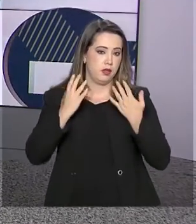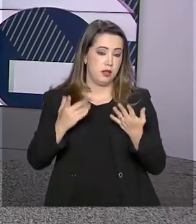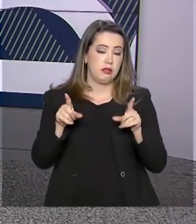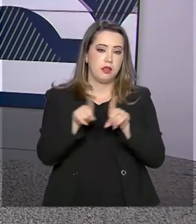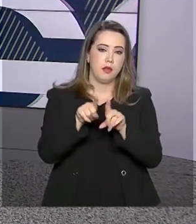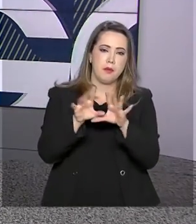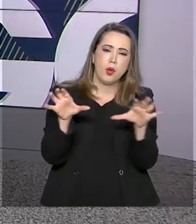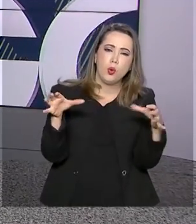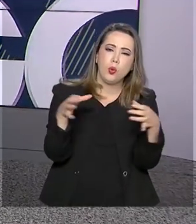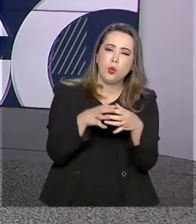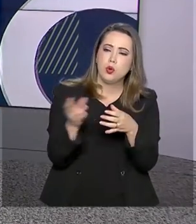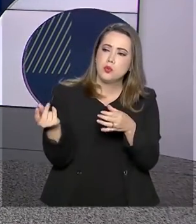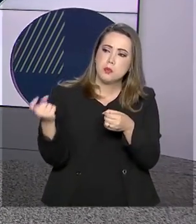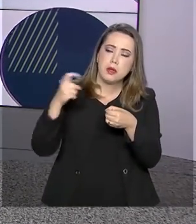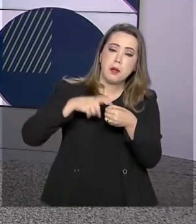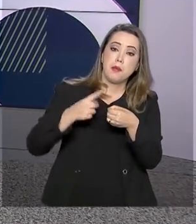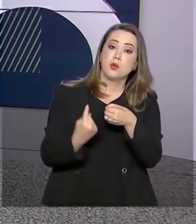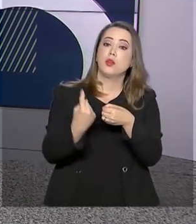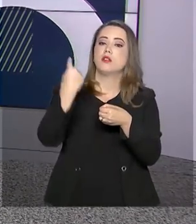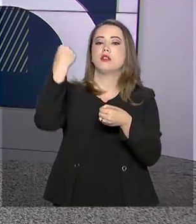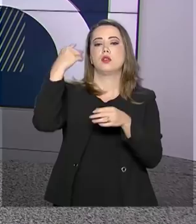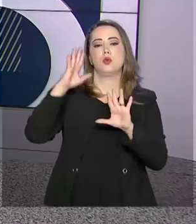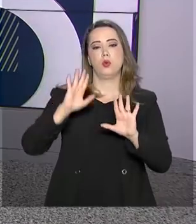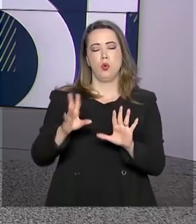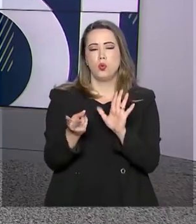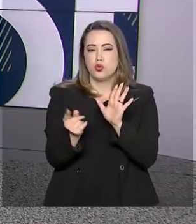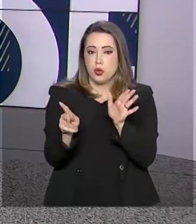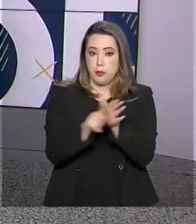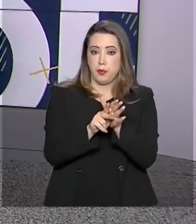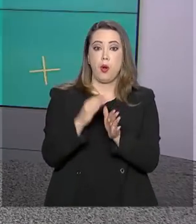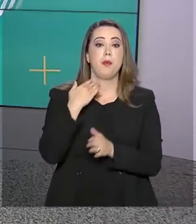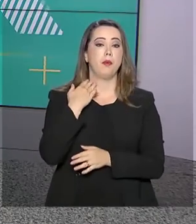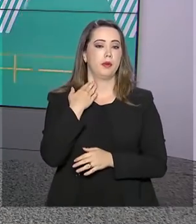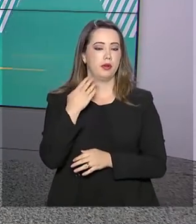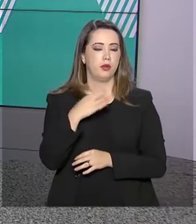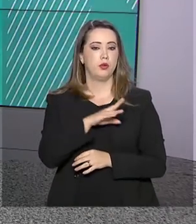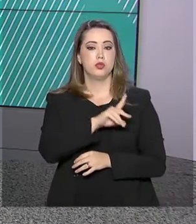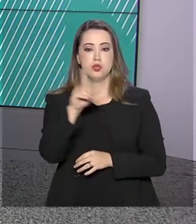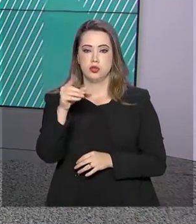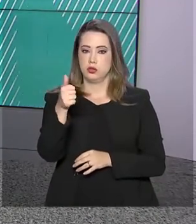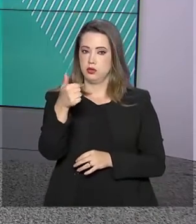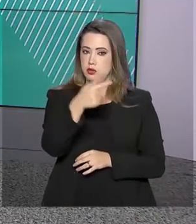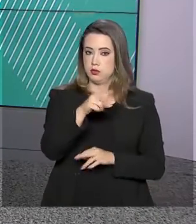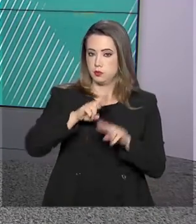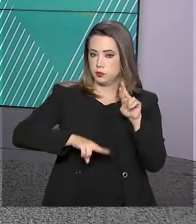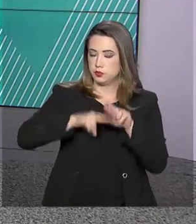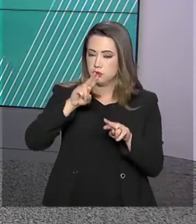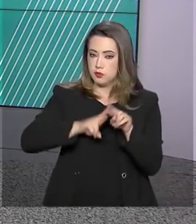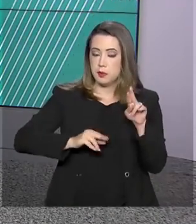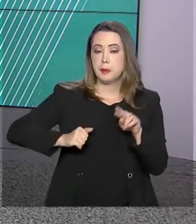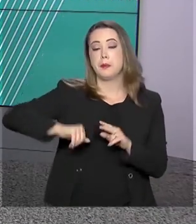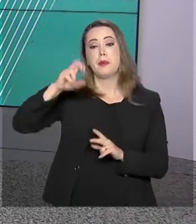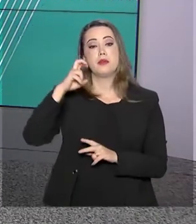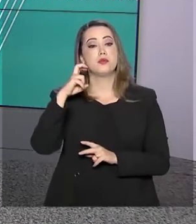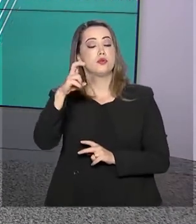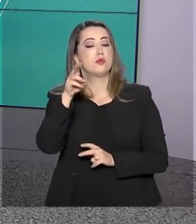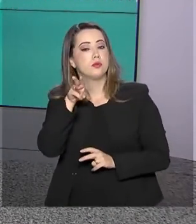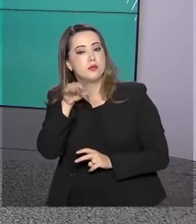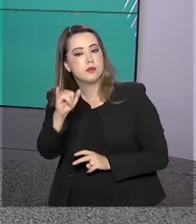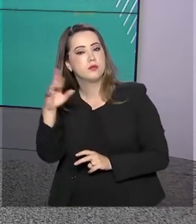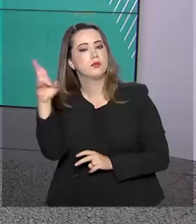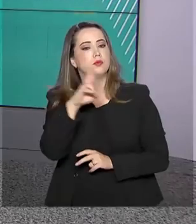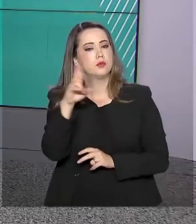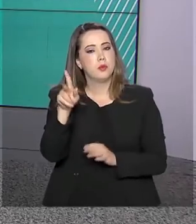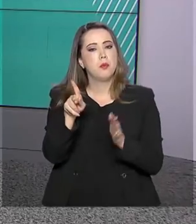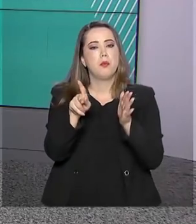residuais de anos anteriores. O dinheiro estará na conta dos contribuintes no dia 17 de junho. São mais de 5 bilhões de reais,